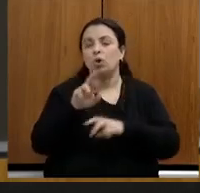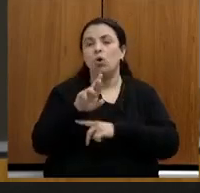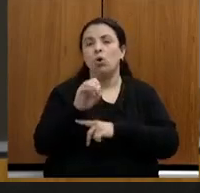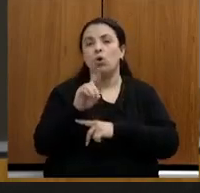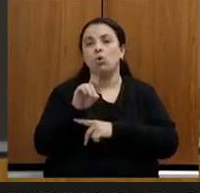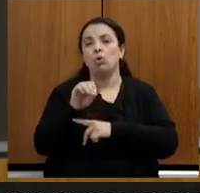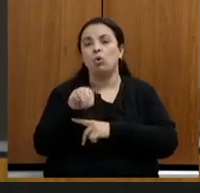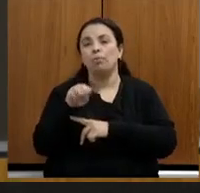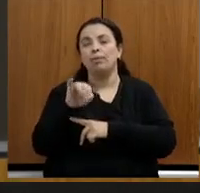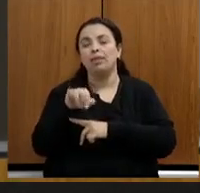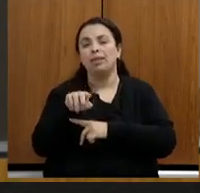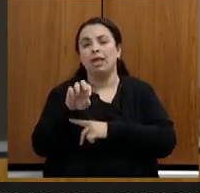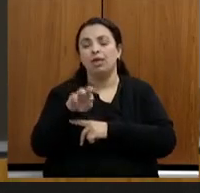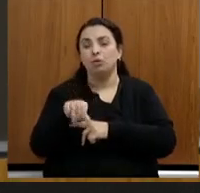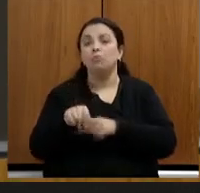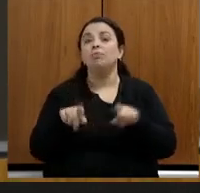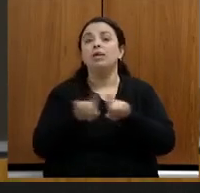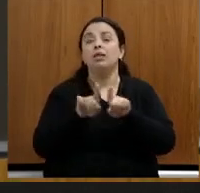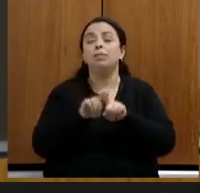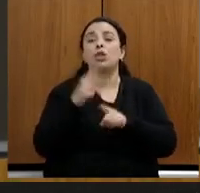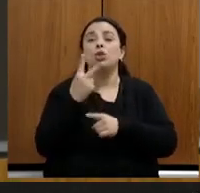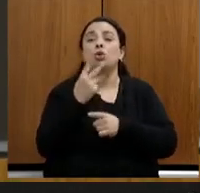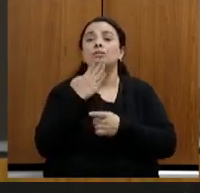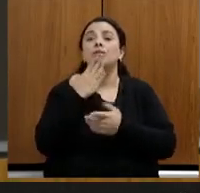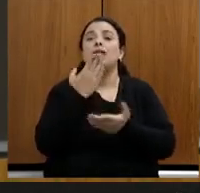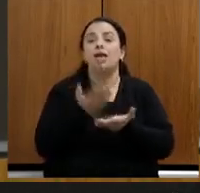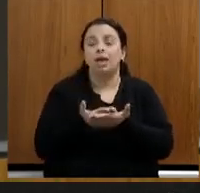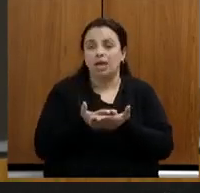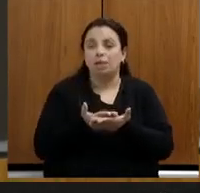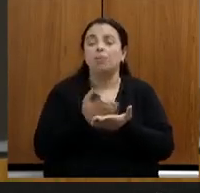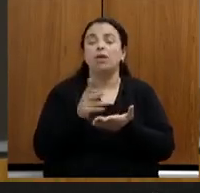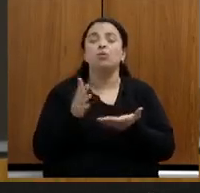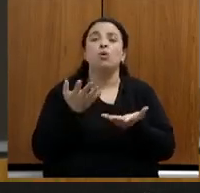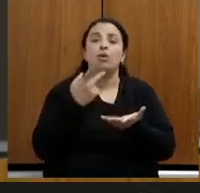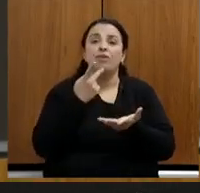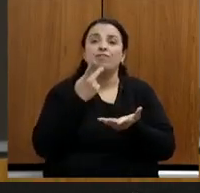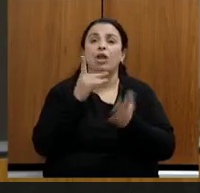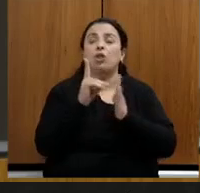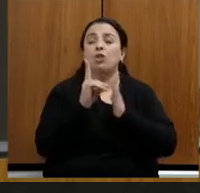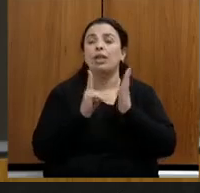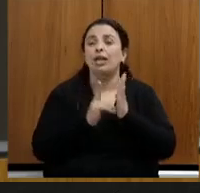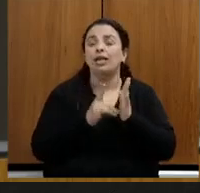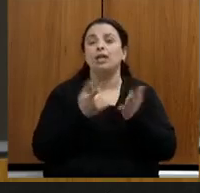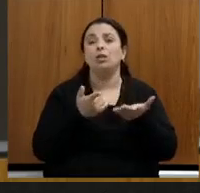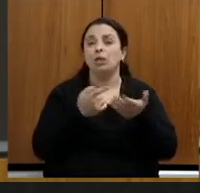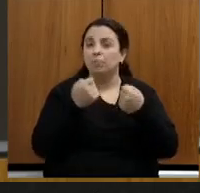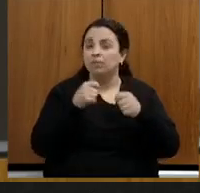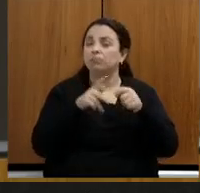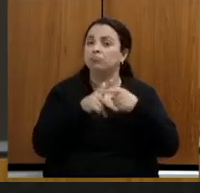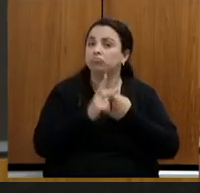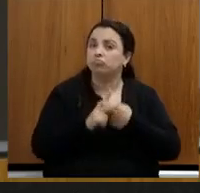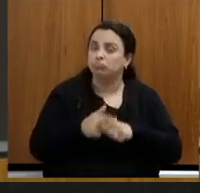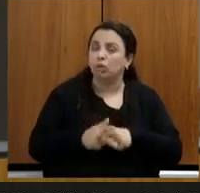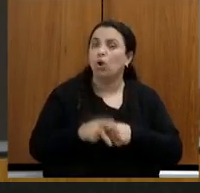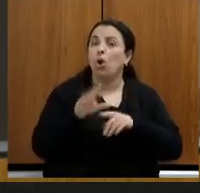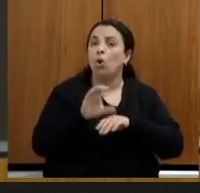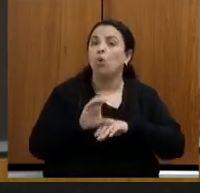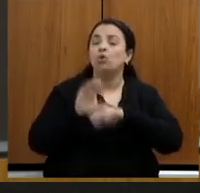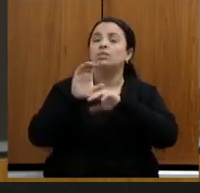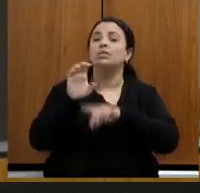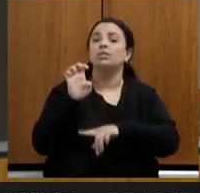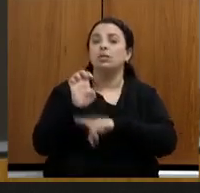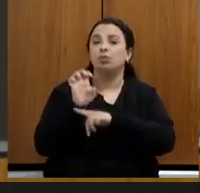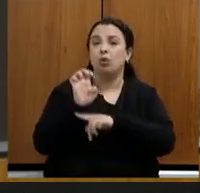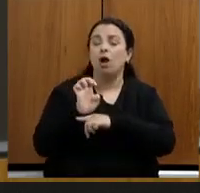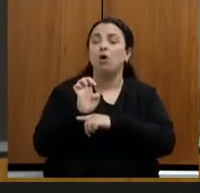relacionados ao decreto que foi objeto do meu questionamento sobre a reestruturação do conselho estadual de recursos hídricos que